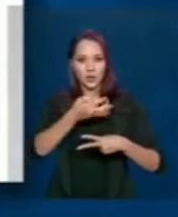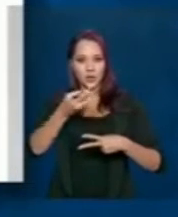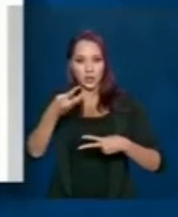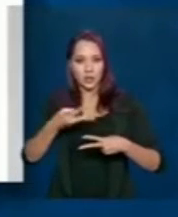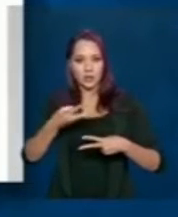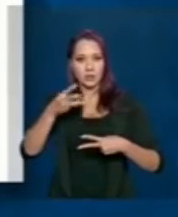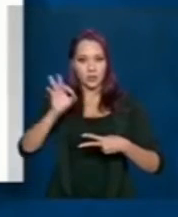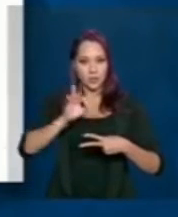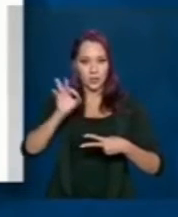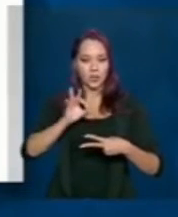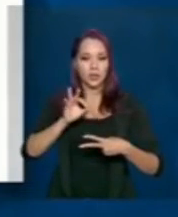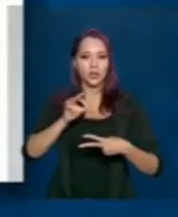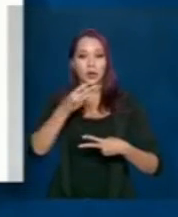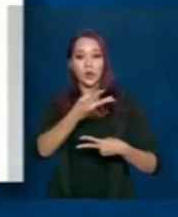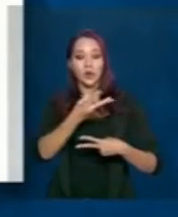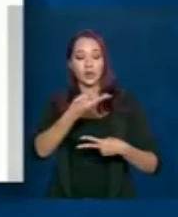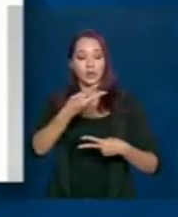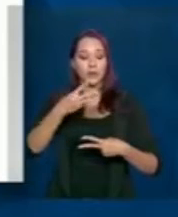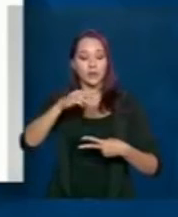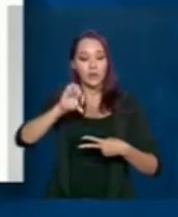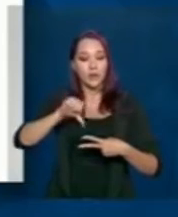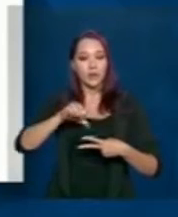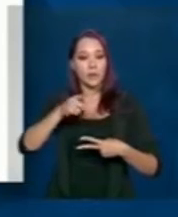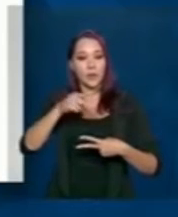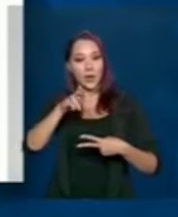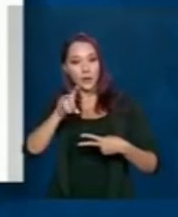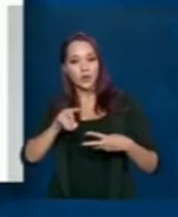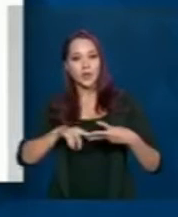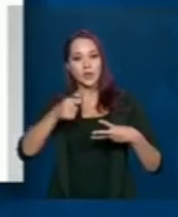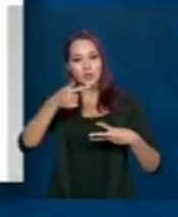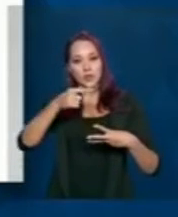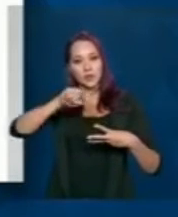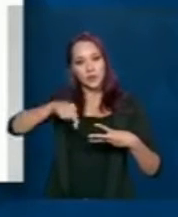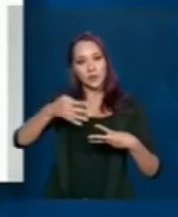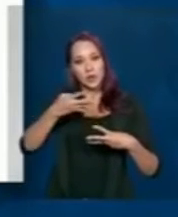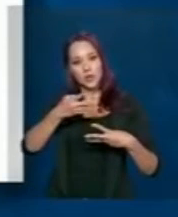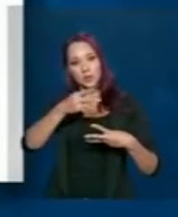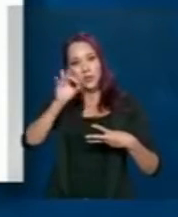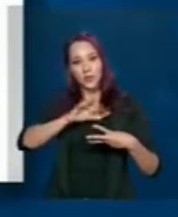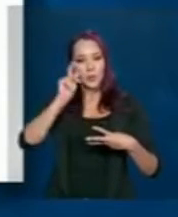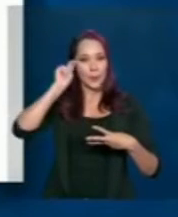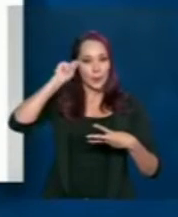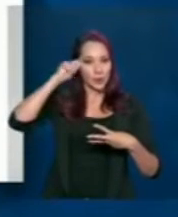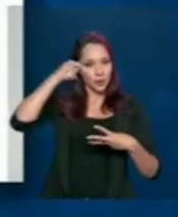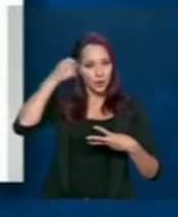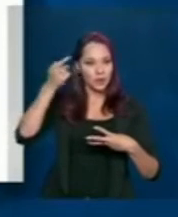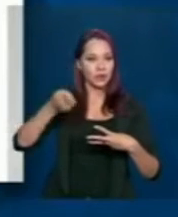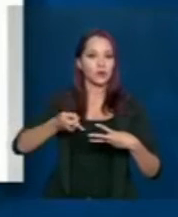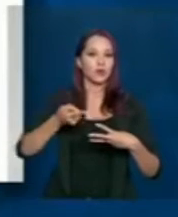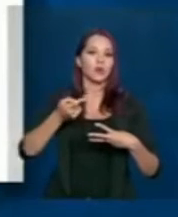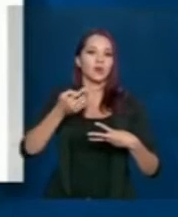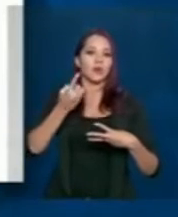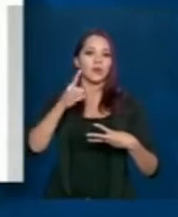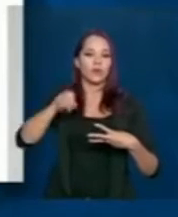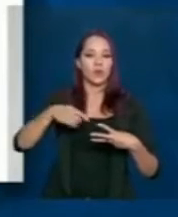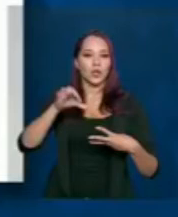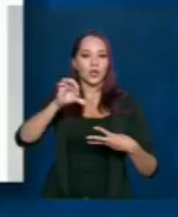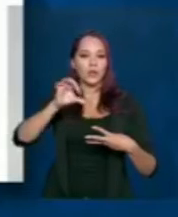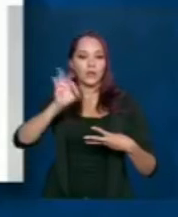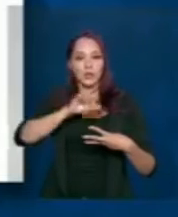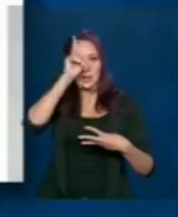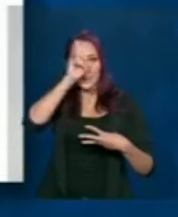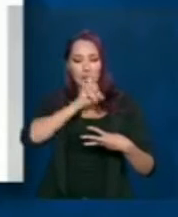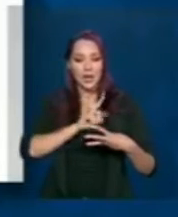,9% pardo e 7,4% preto 1,9% da cor